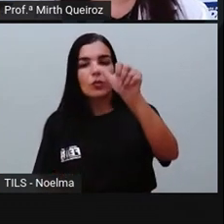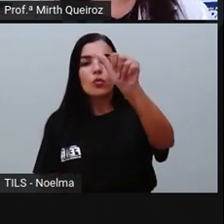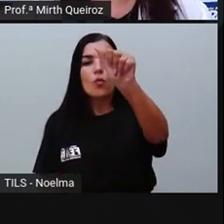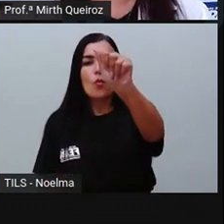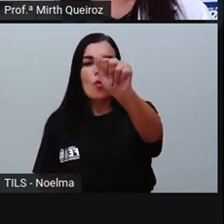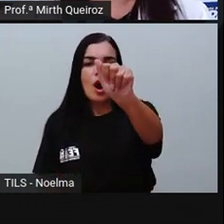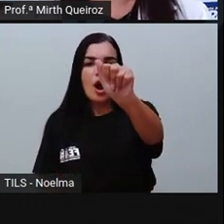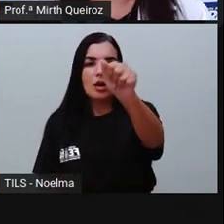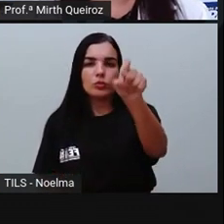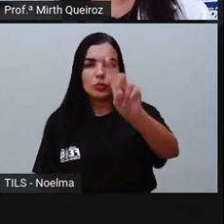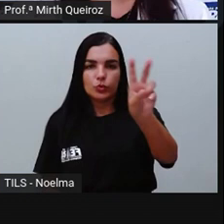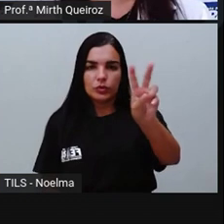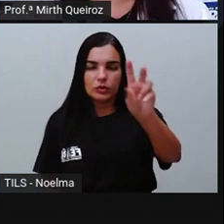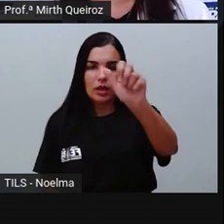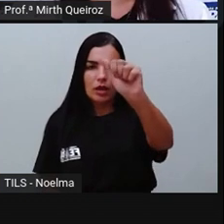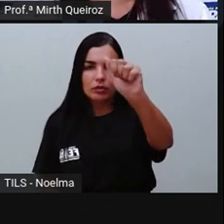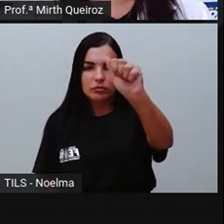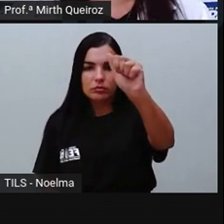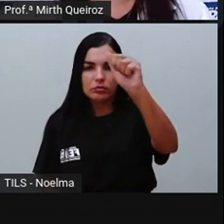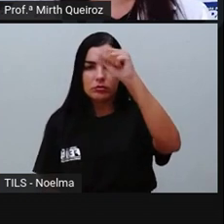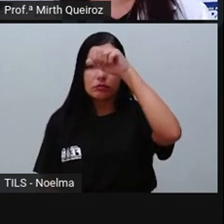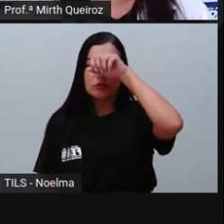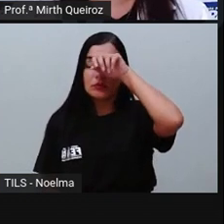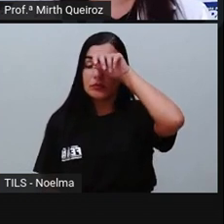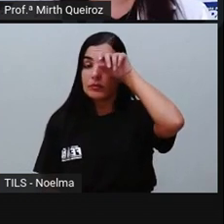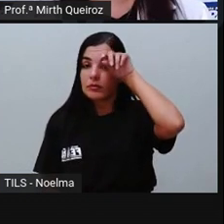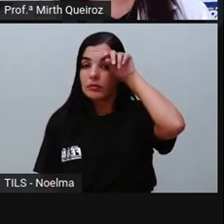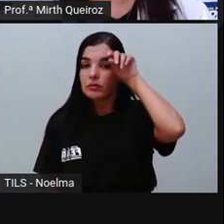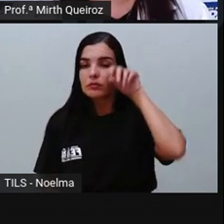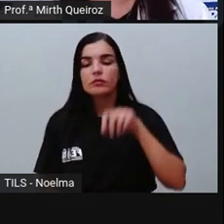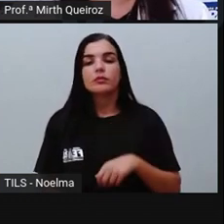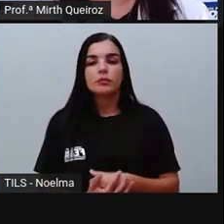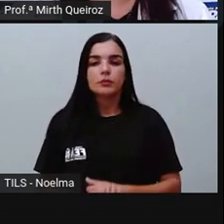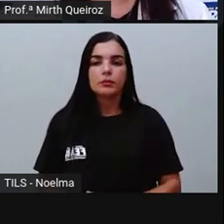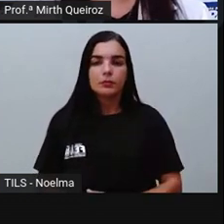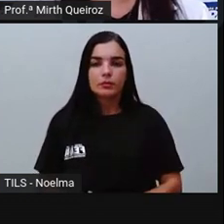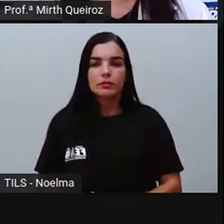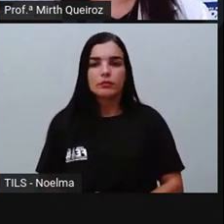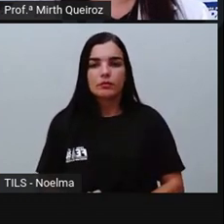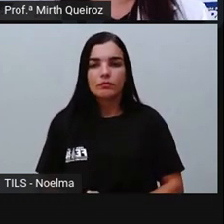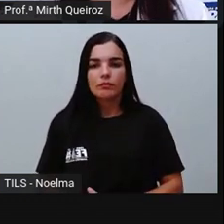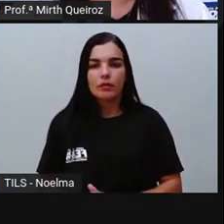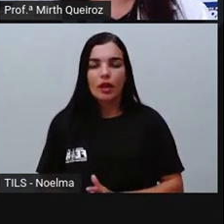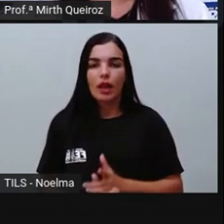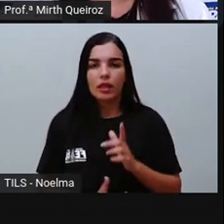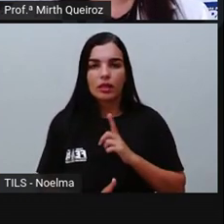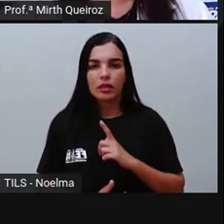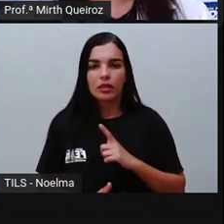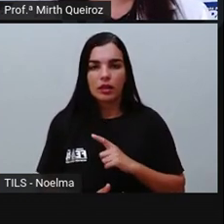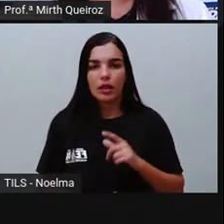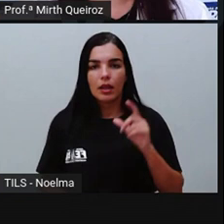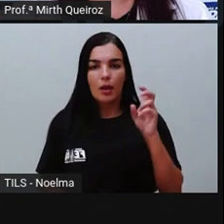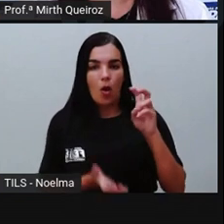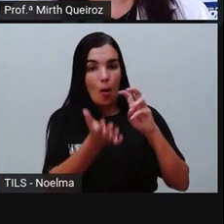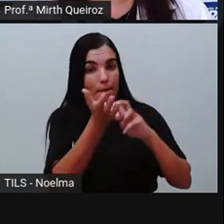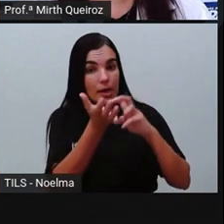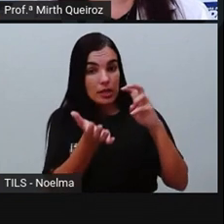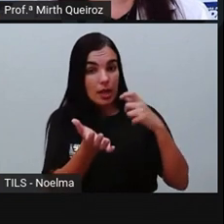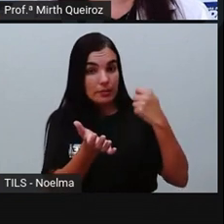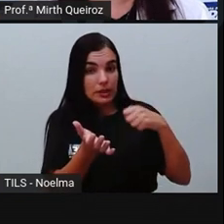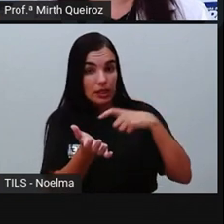na letra A. Seria quebrar a capa de gelo que o cobria. Então nós já sabemos. Manhã.